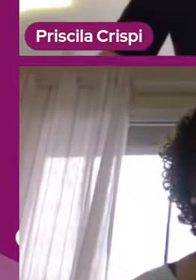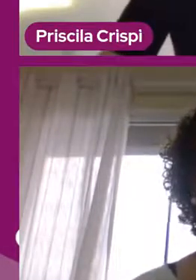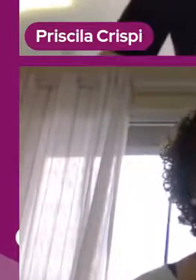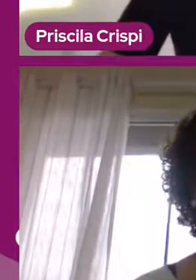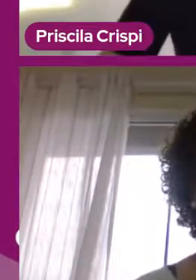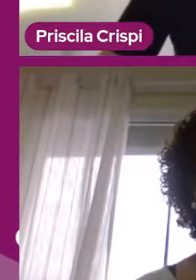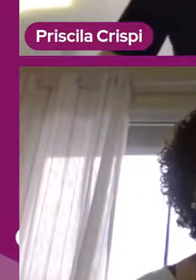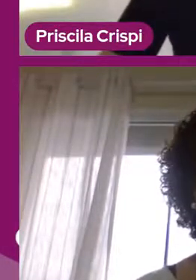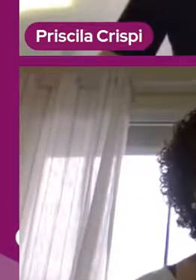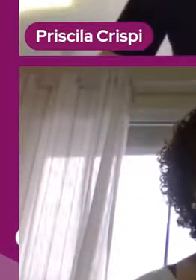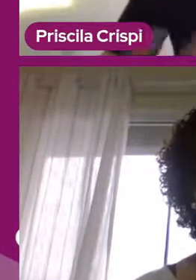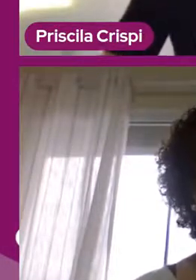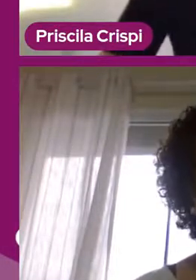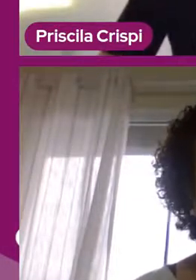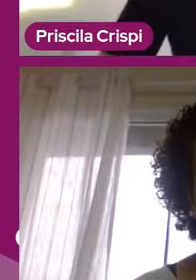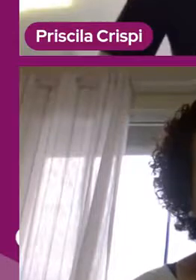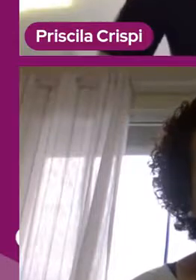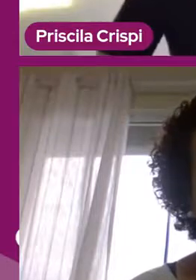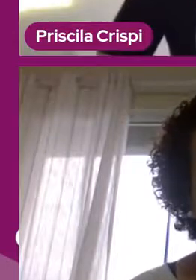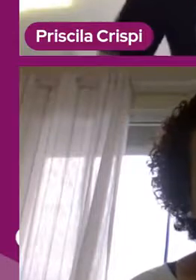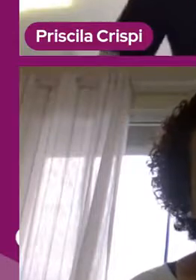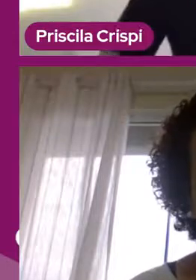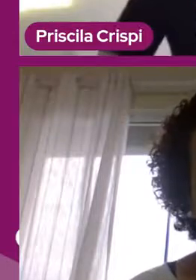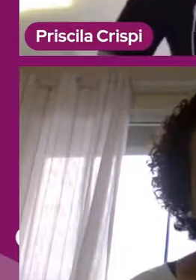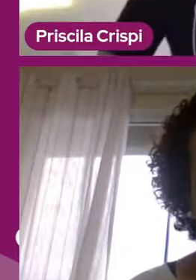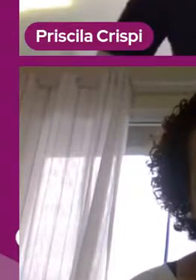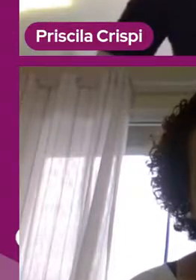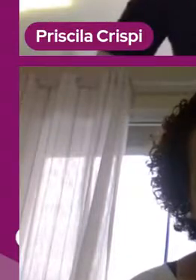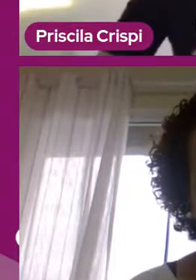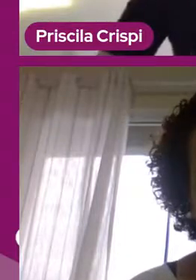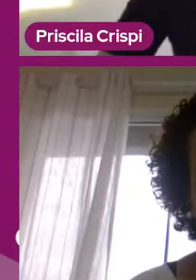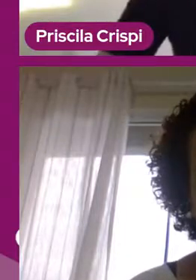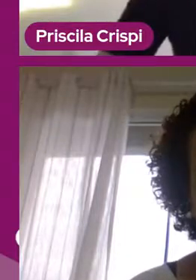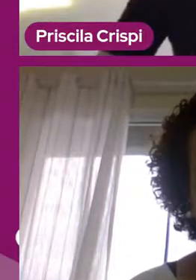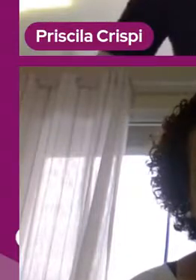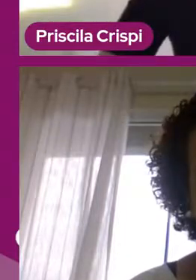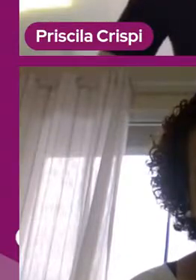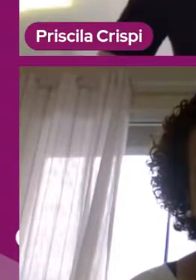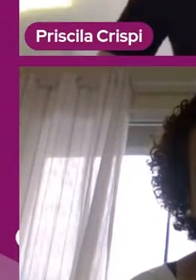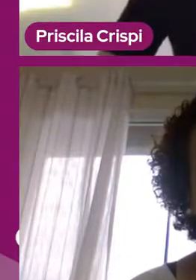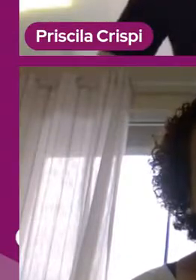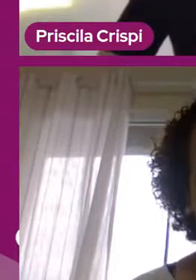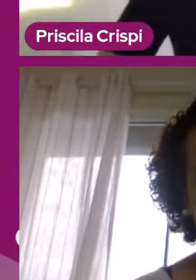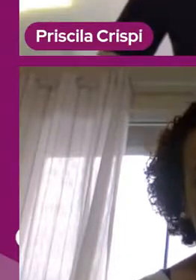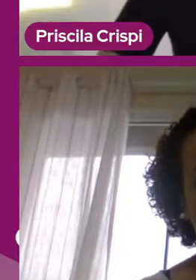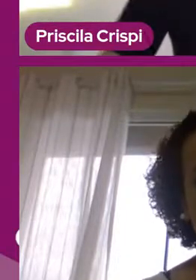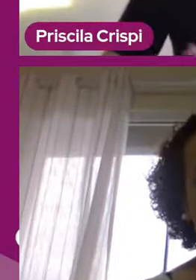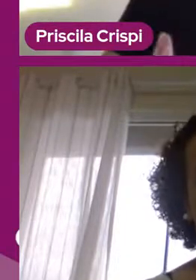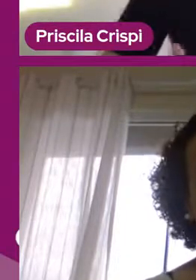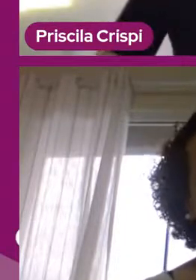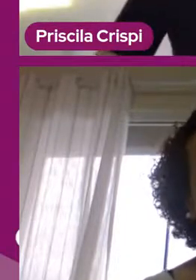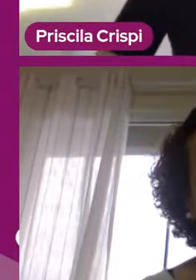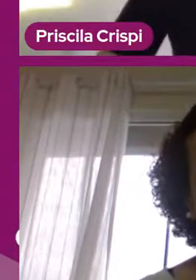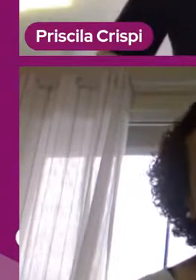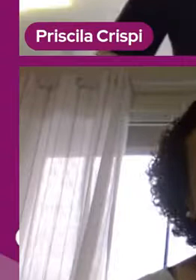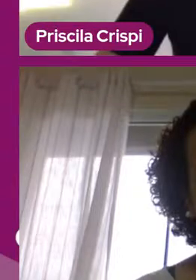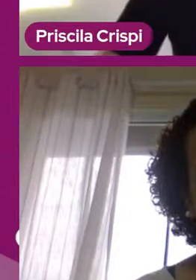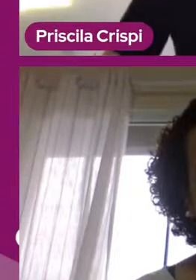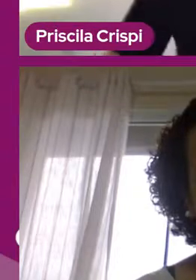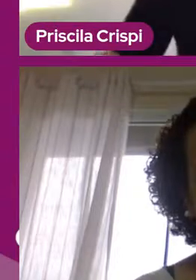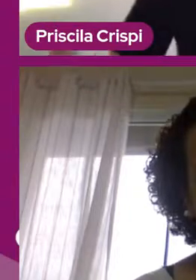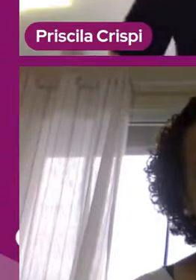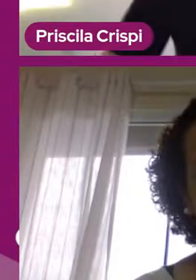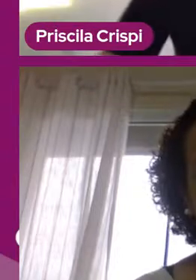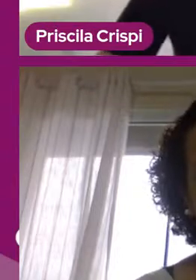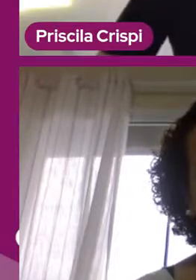sim. E como que as crianças pequenas interagem com os filmes? Você acha que é uma linguagem legal